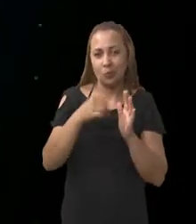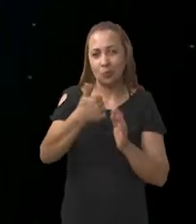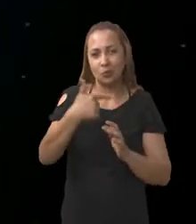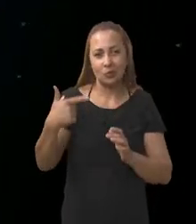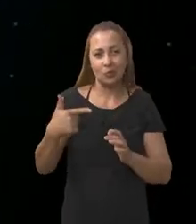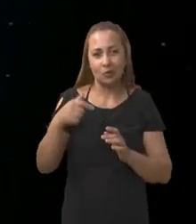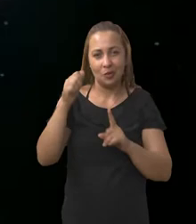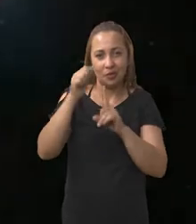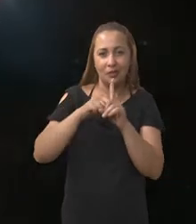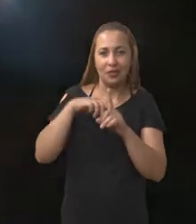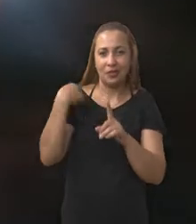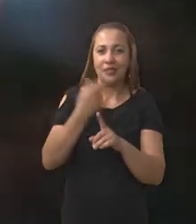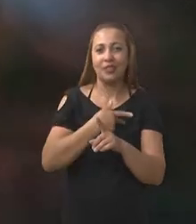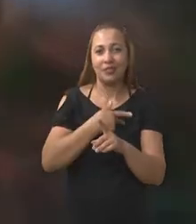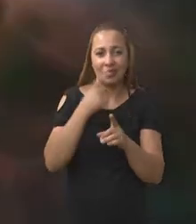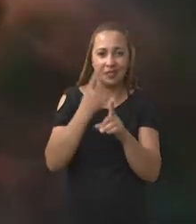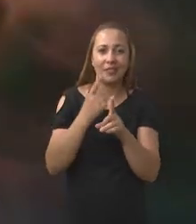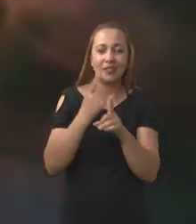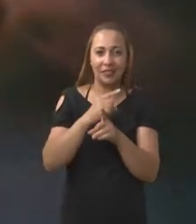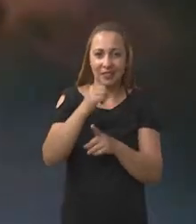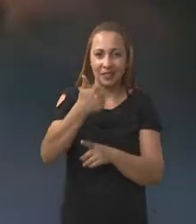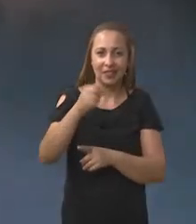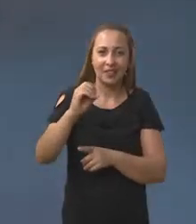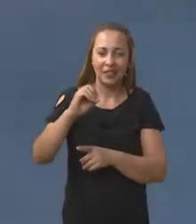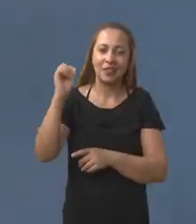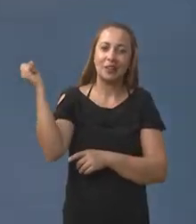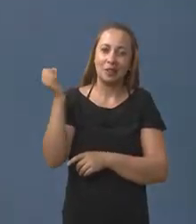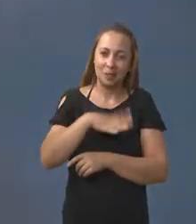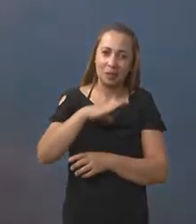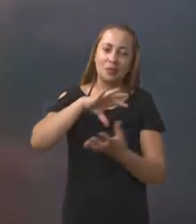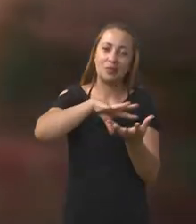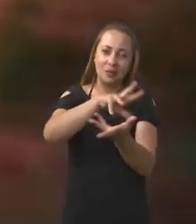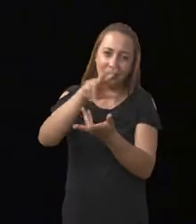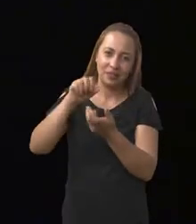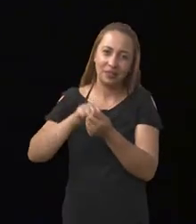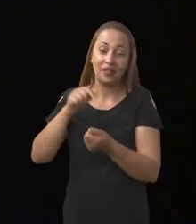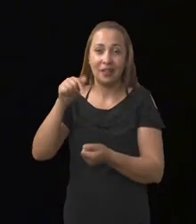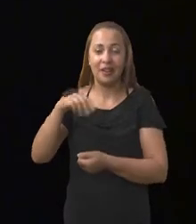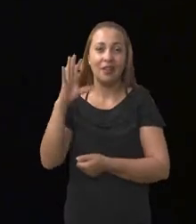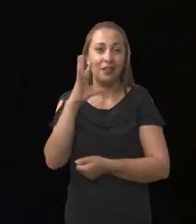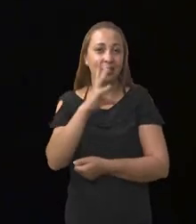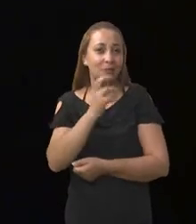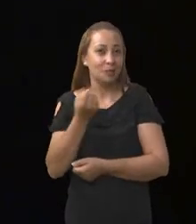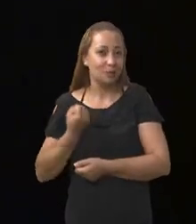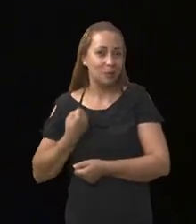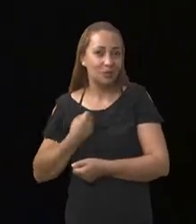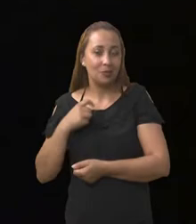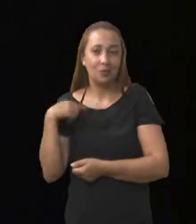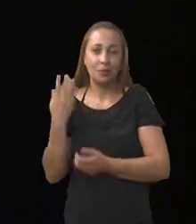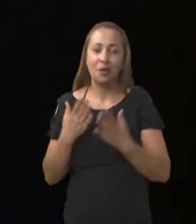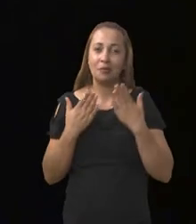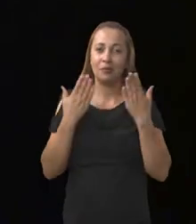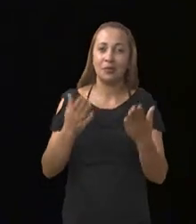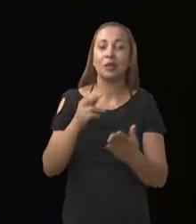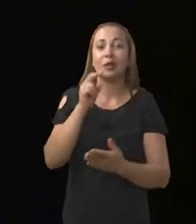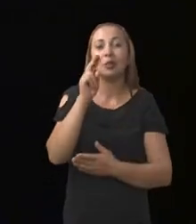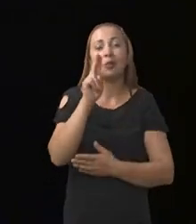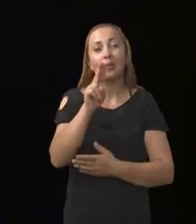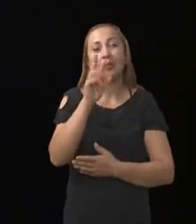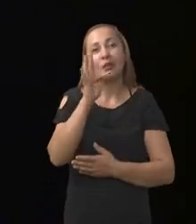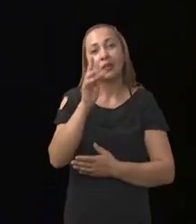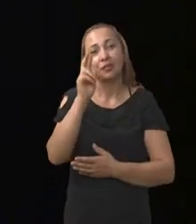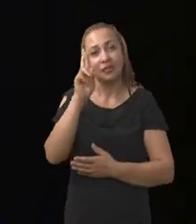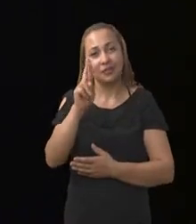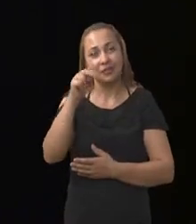meses, nós descobrimos 10 novos planetas. Com esses números, nós colocamos a nossa UFRN